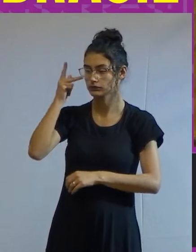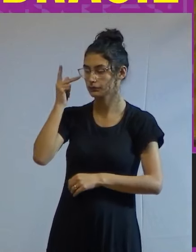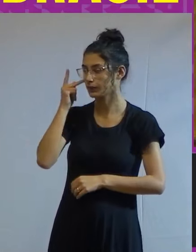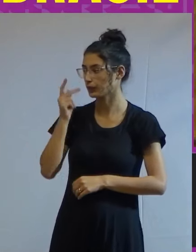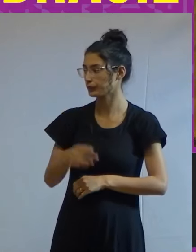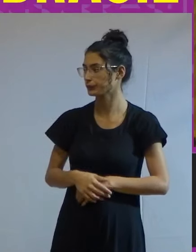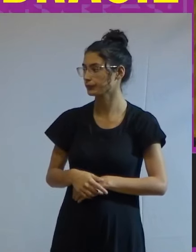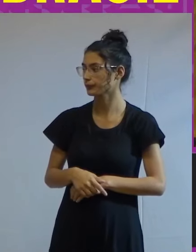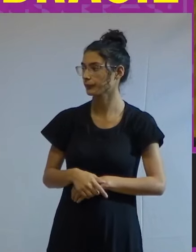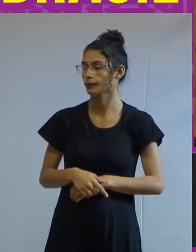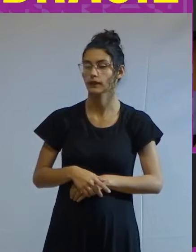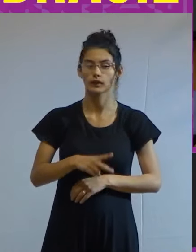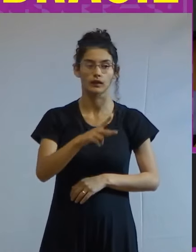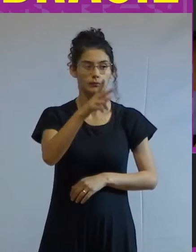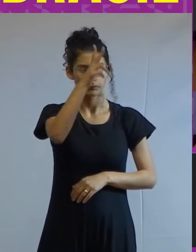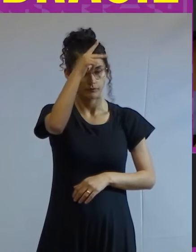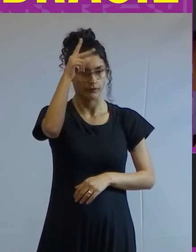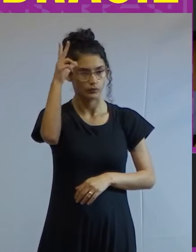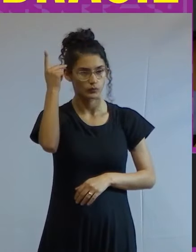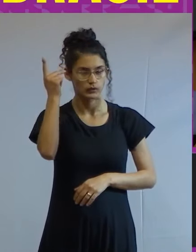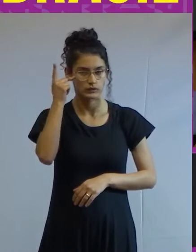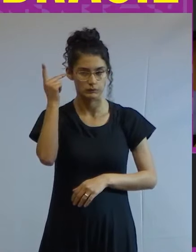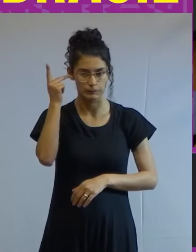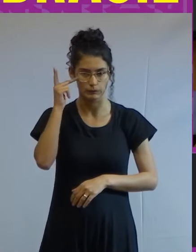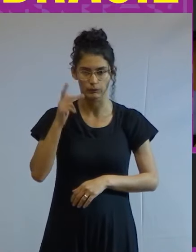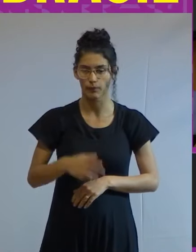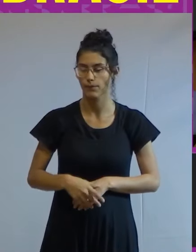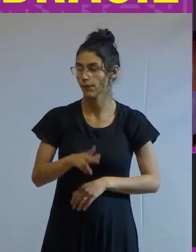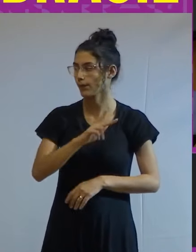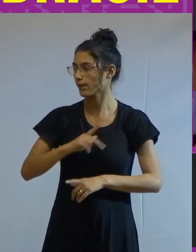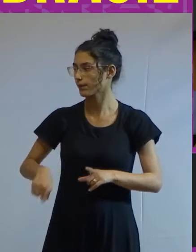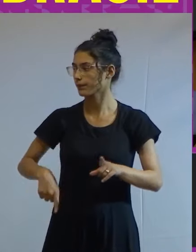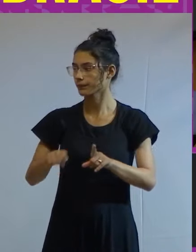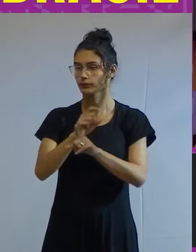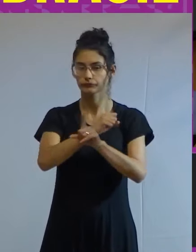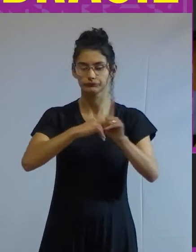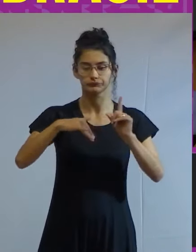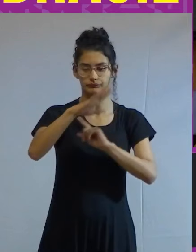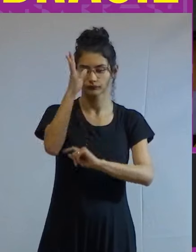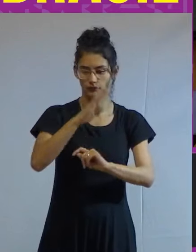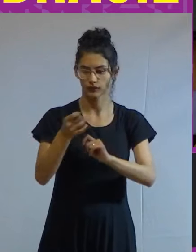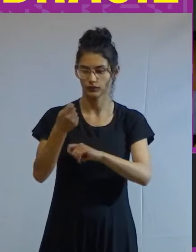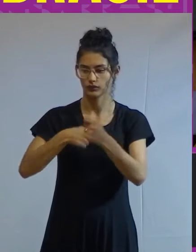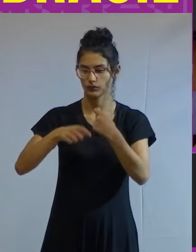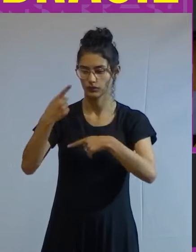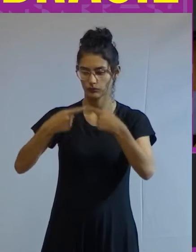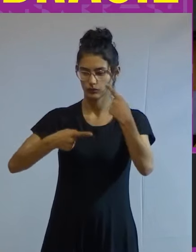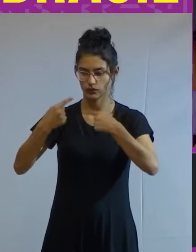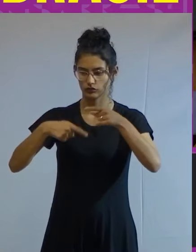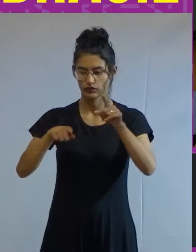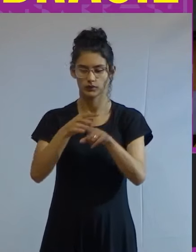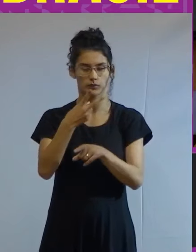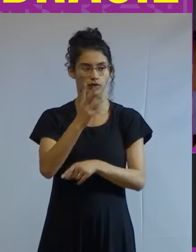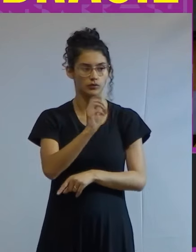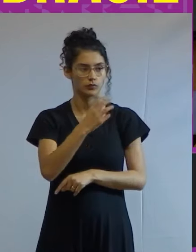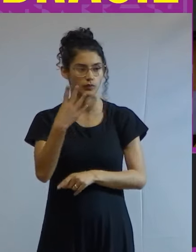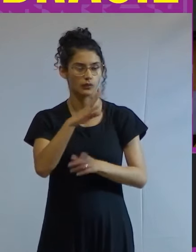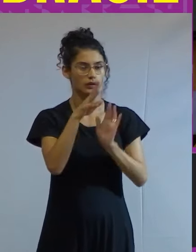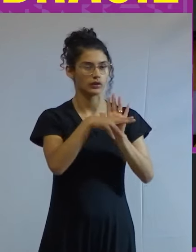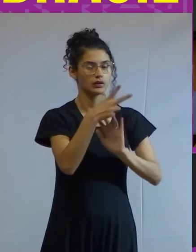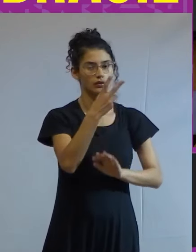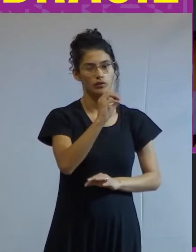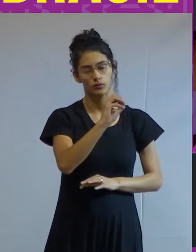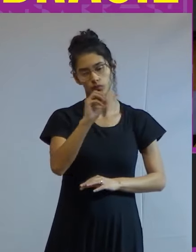ambos cargos da Prefeitura de São Paulo. Foi presidente da Sociedade Brasileira de Economia Política de 2004 a 2008